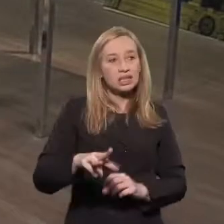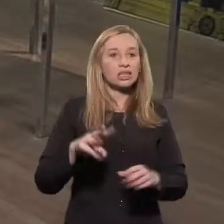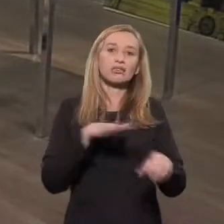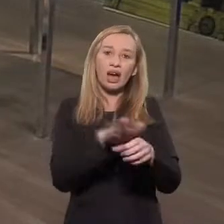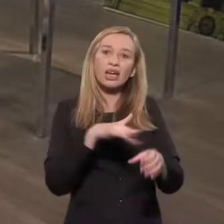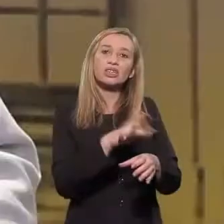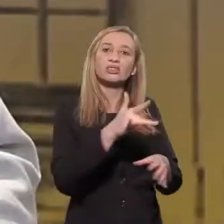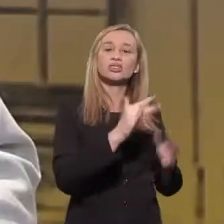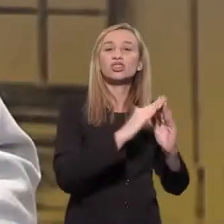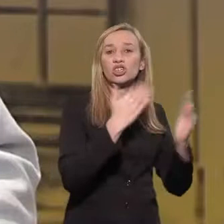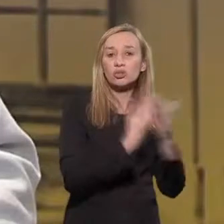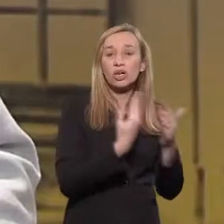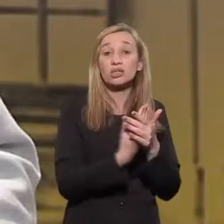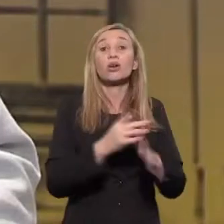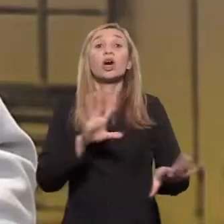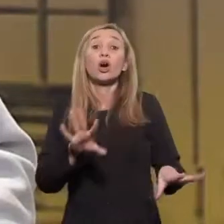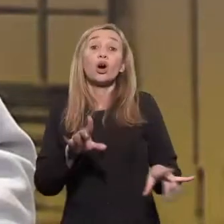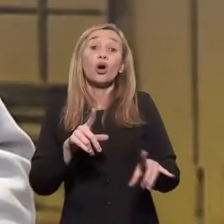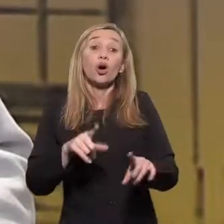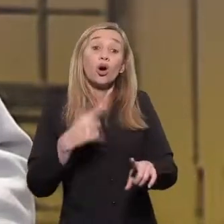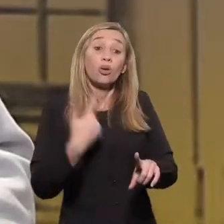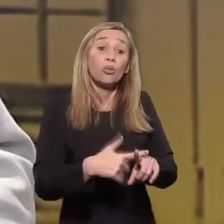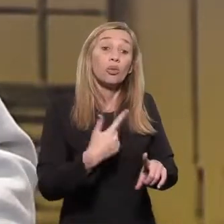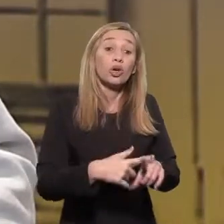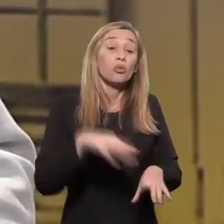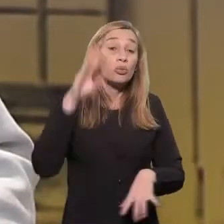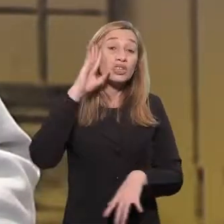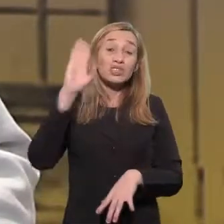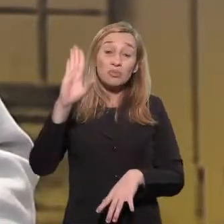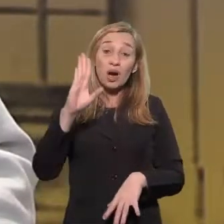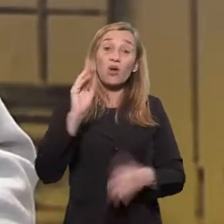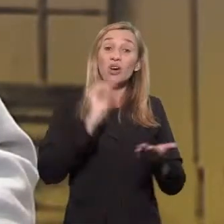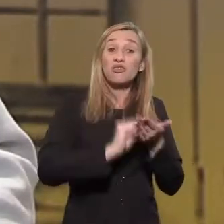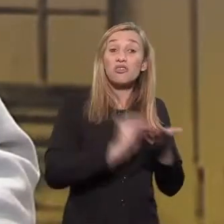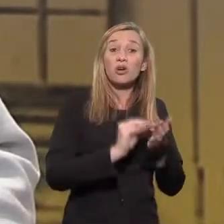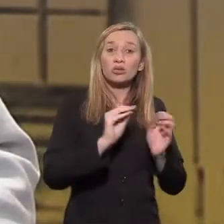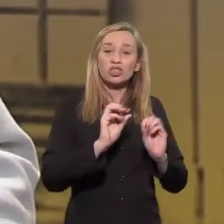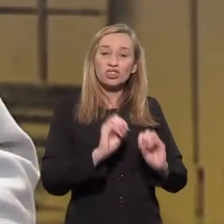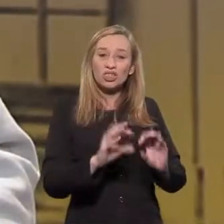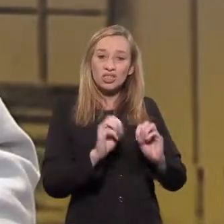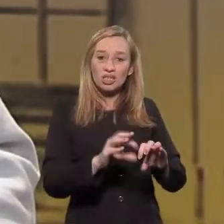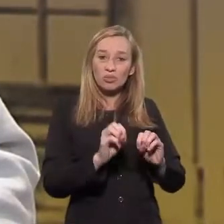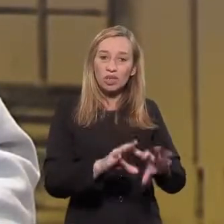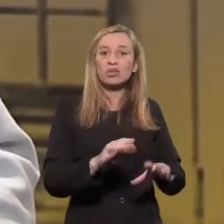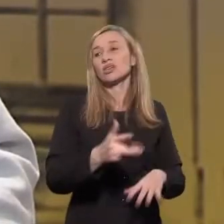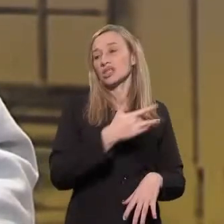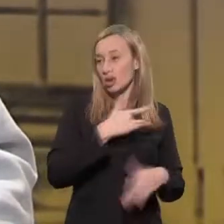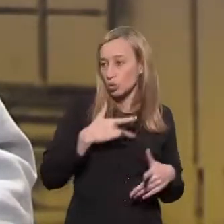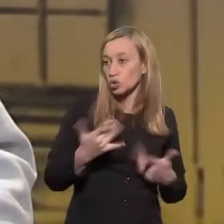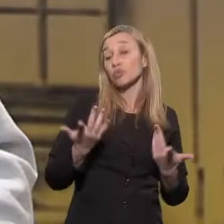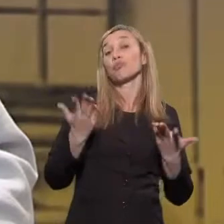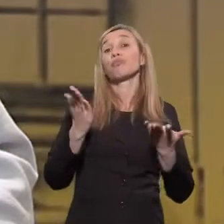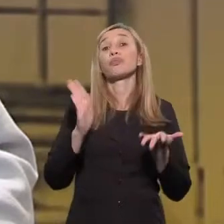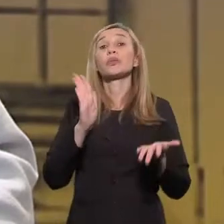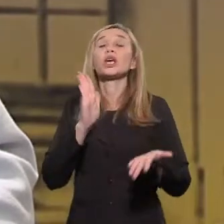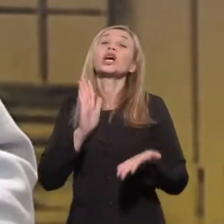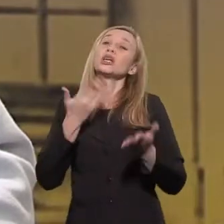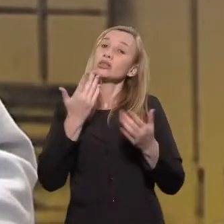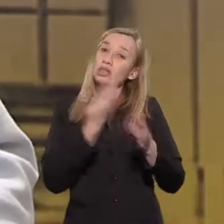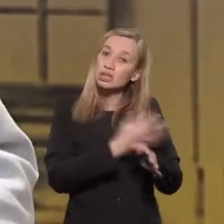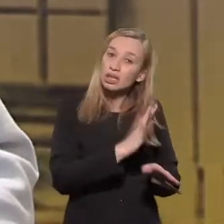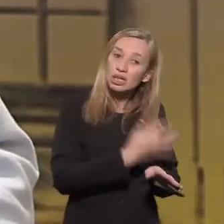promovendo ações de educação. Eu costumo dizer que o principal problema de saúde da população brasileira é a falta de educação para a saúde.